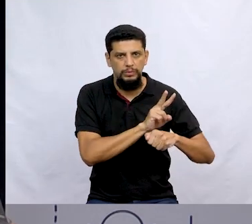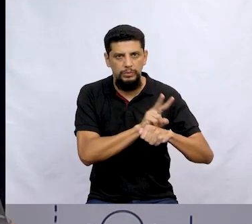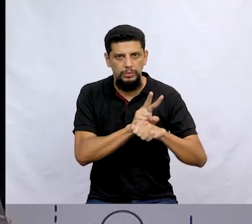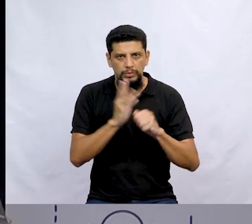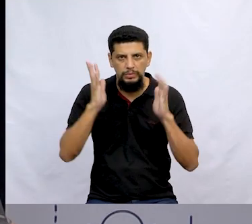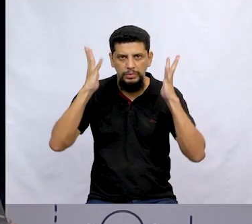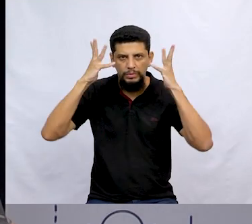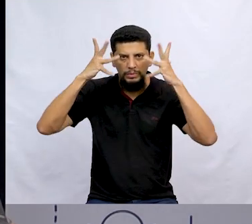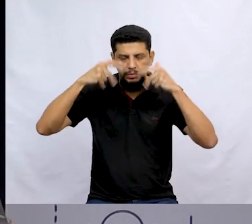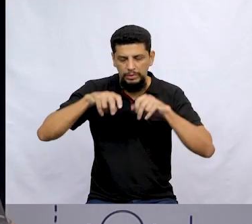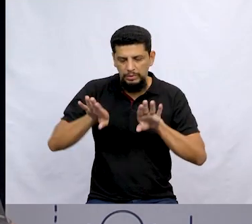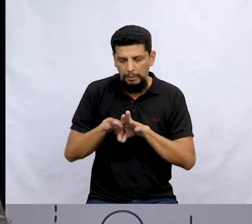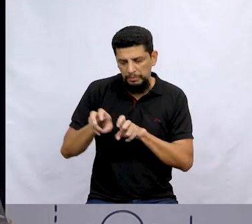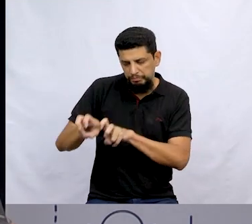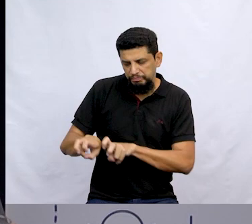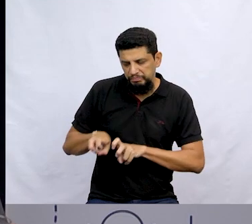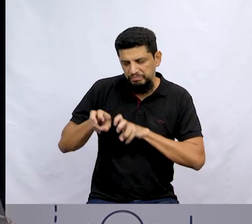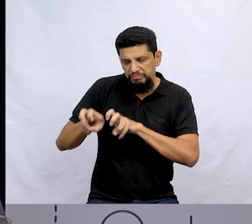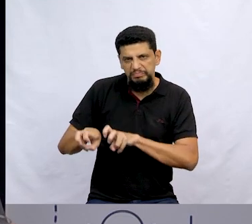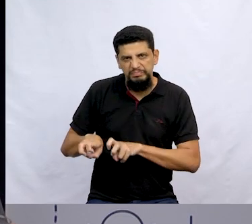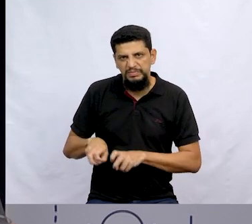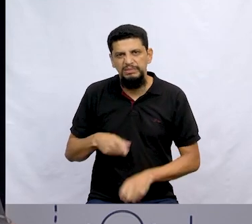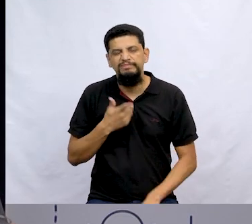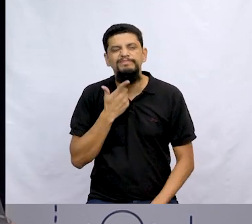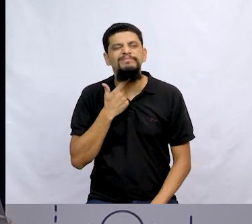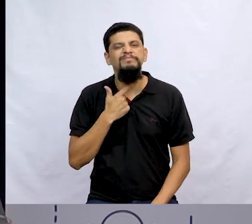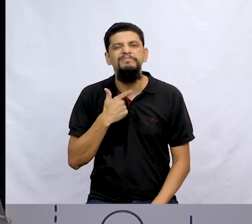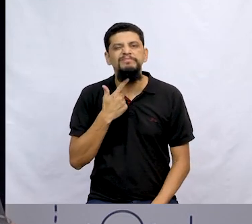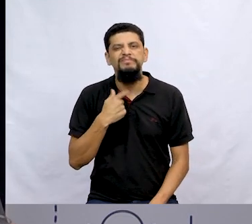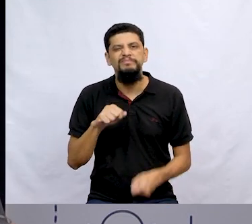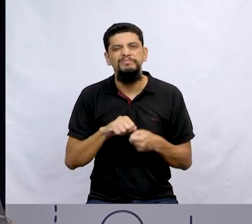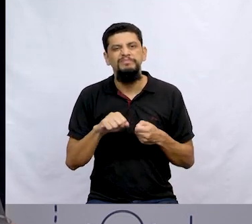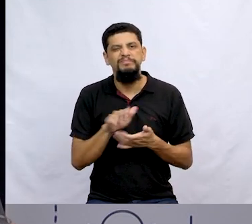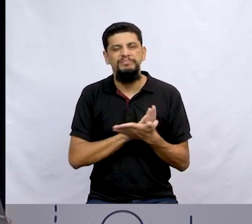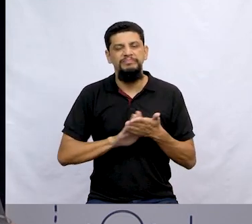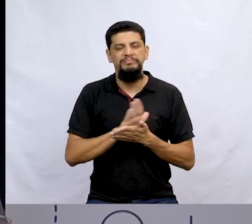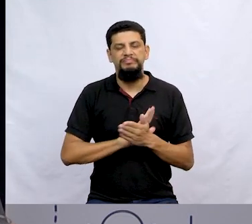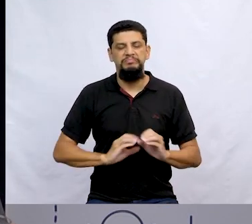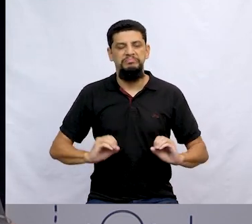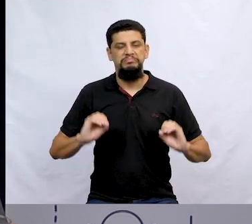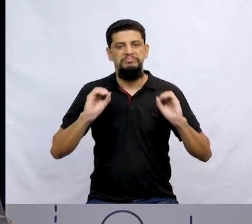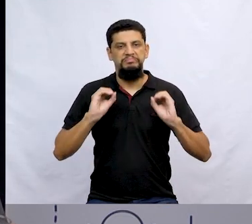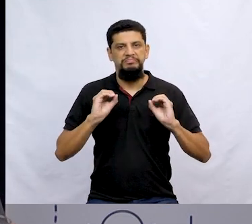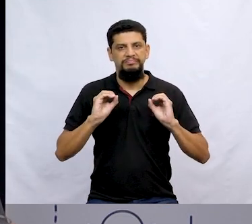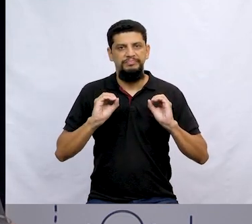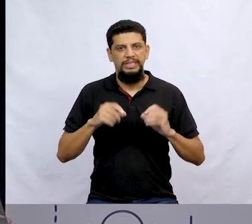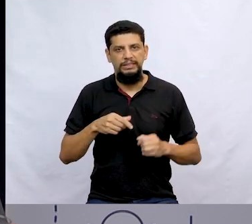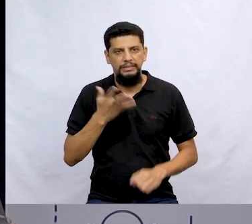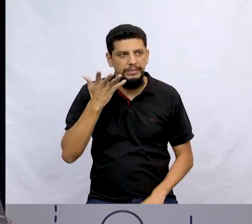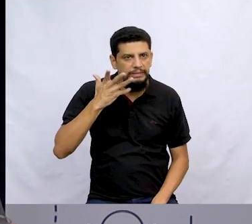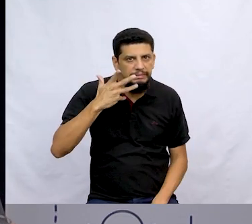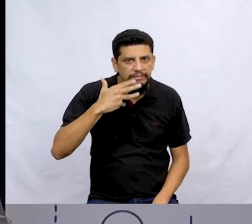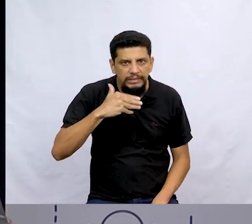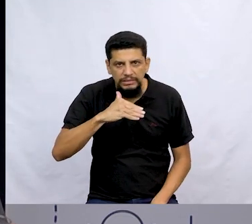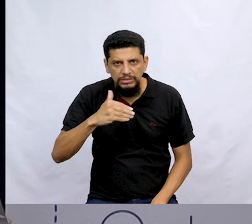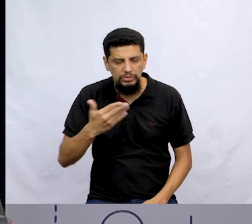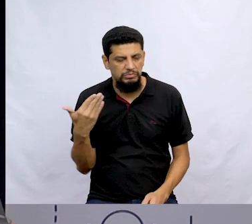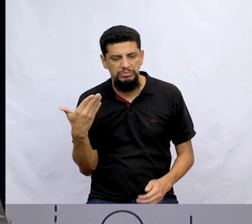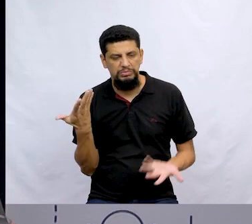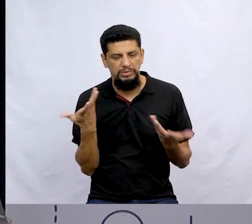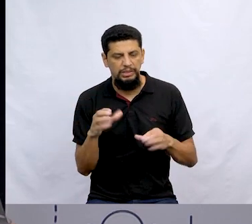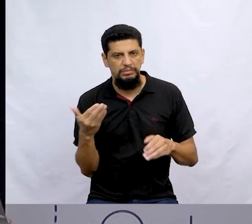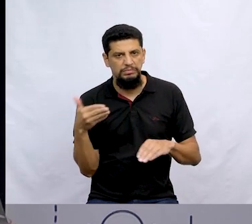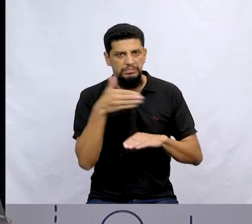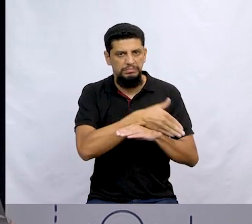dos bichos e da horta. Não estavam com vontade de nenhuma de fazer nada. As crianças não queriam ir para a